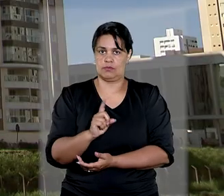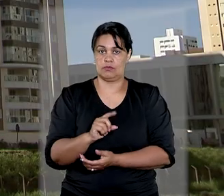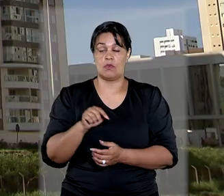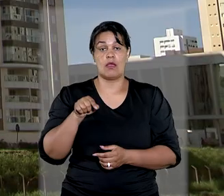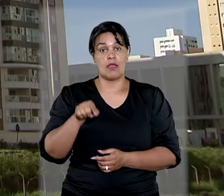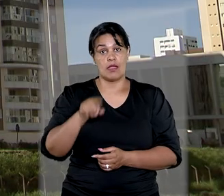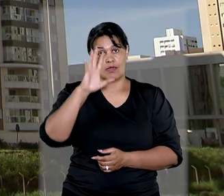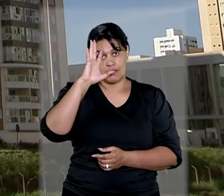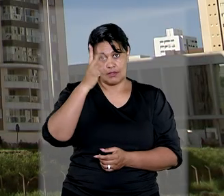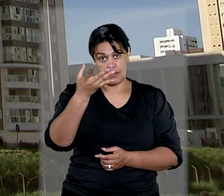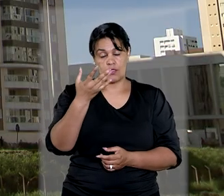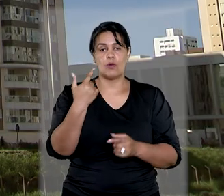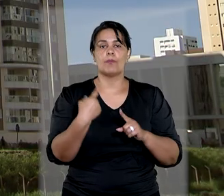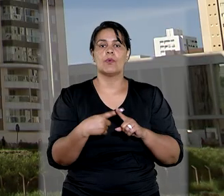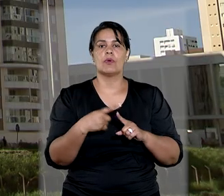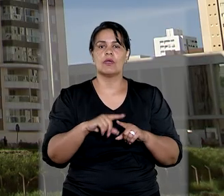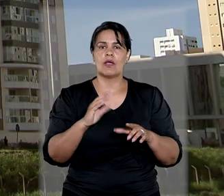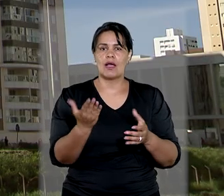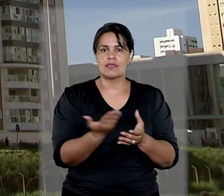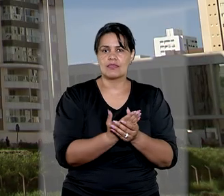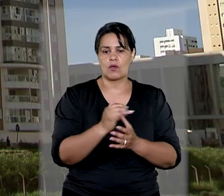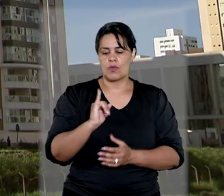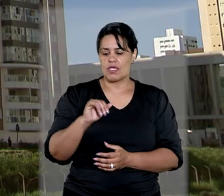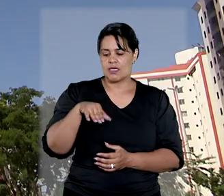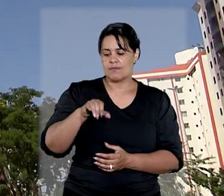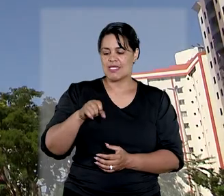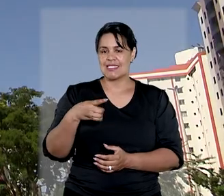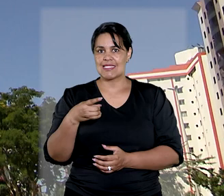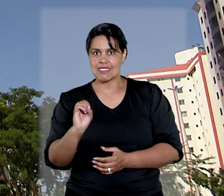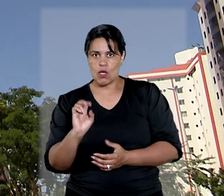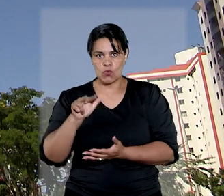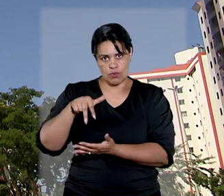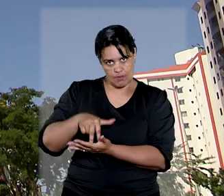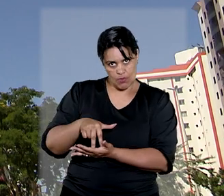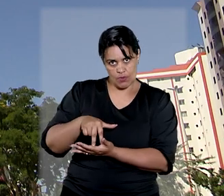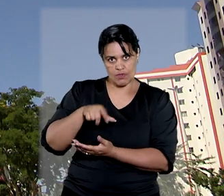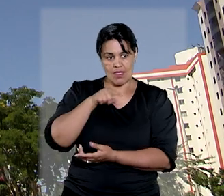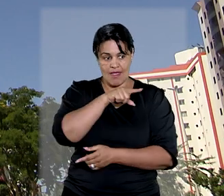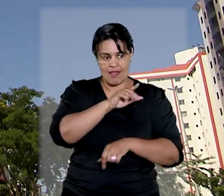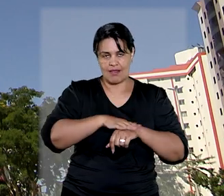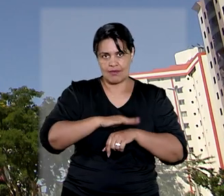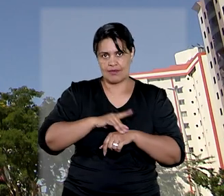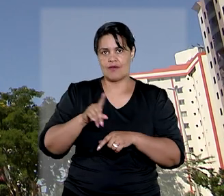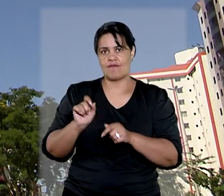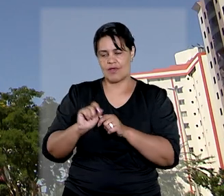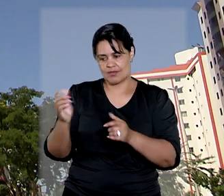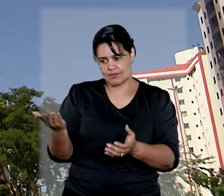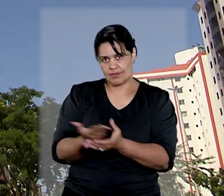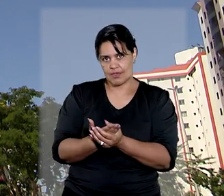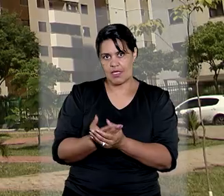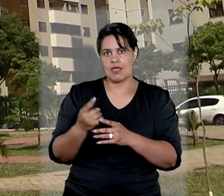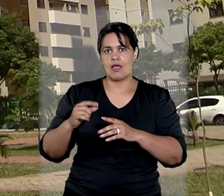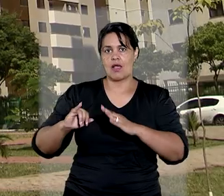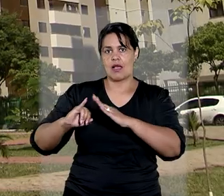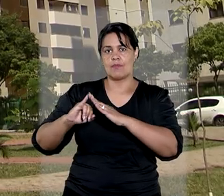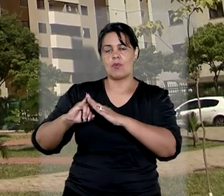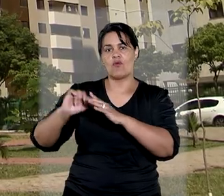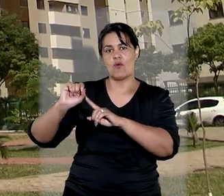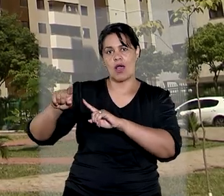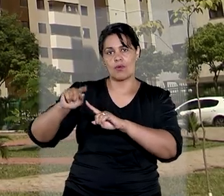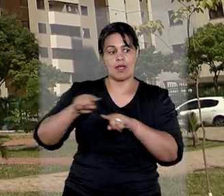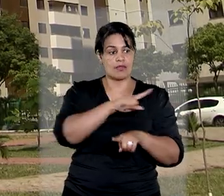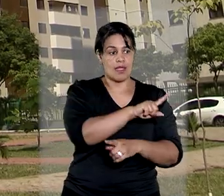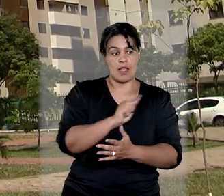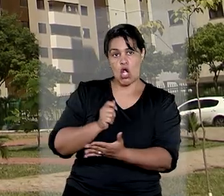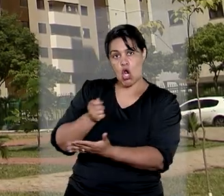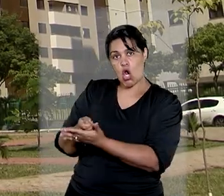O entendimento teve origem em ação de emissão na posse, ajuizada pela compradora de um imóvel alugado após denúncia